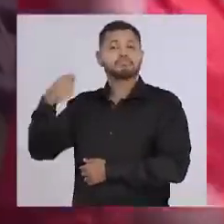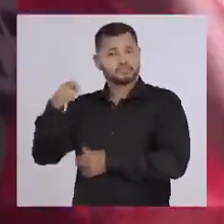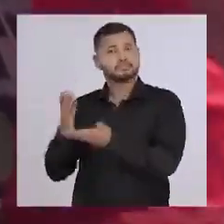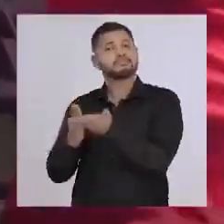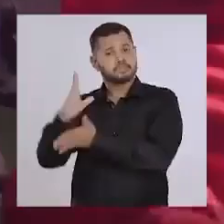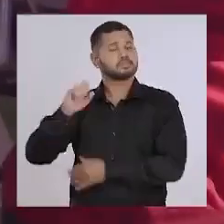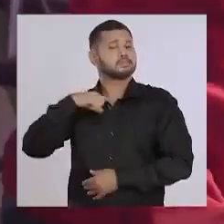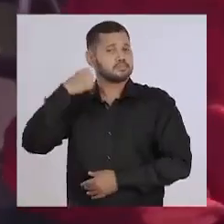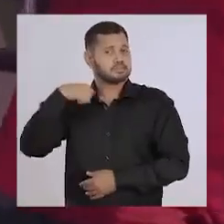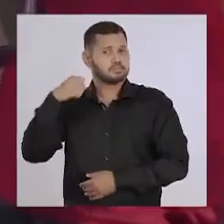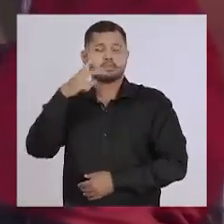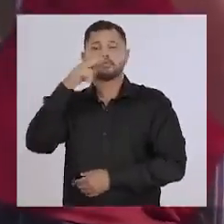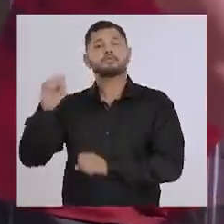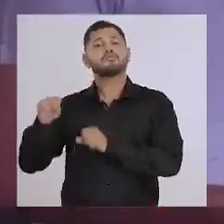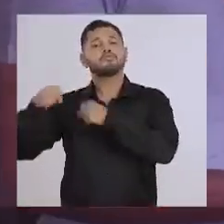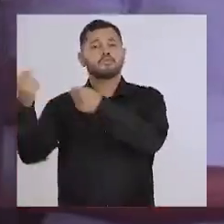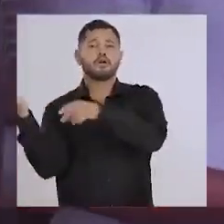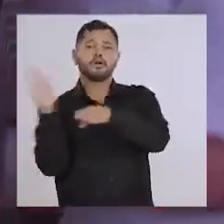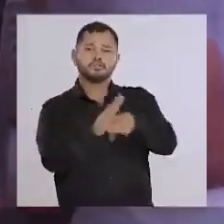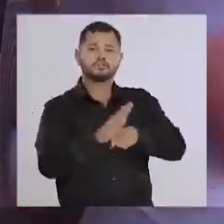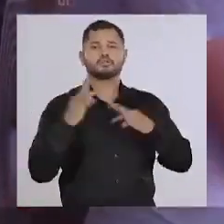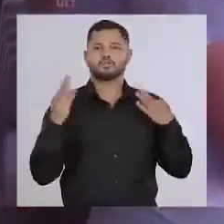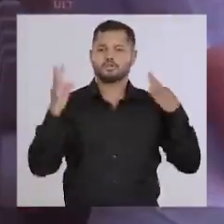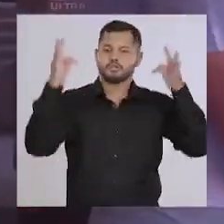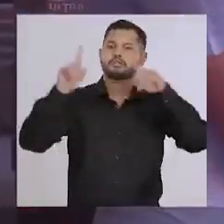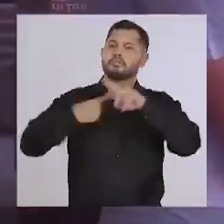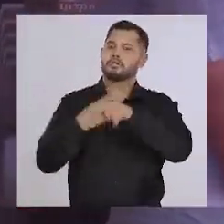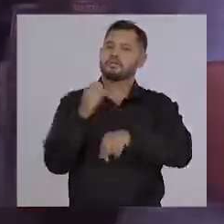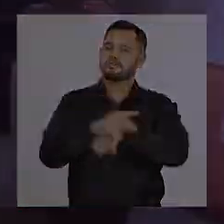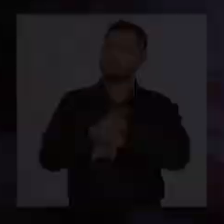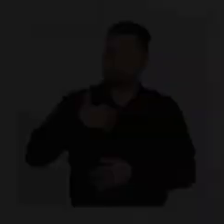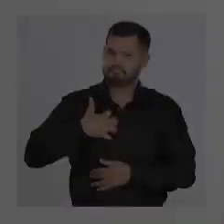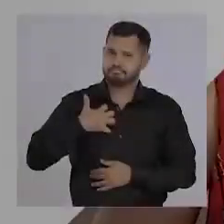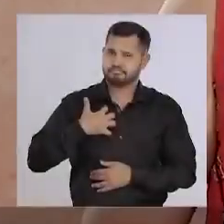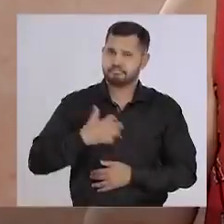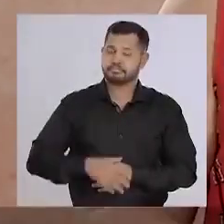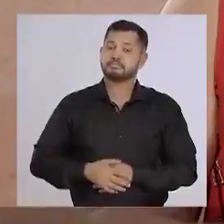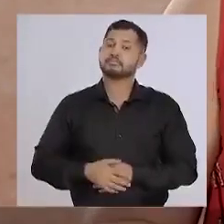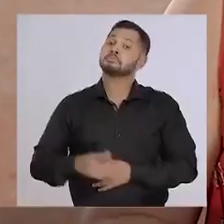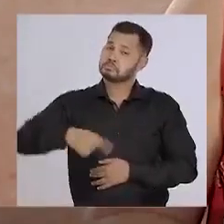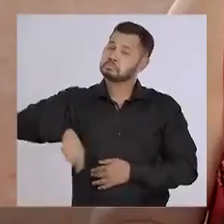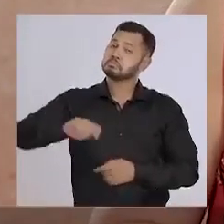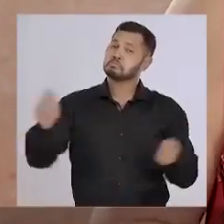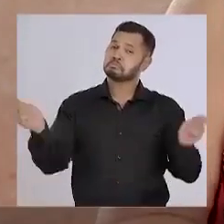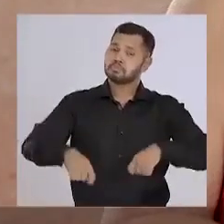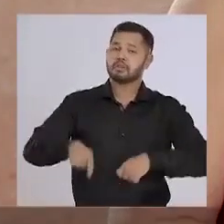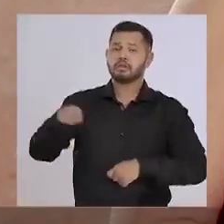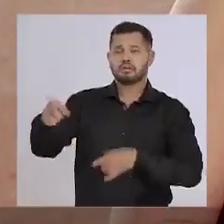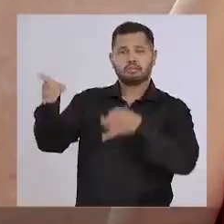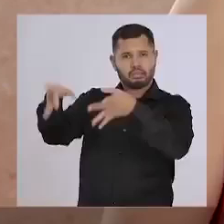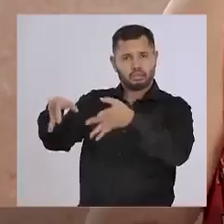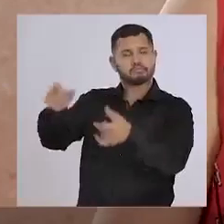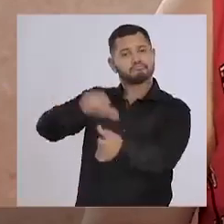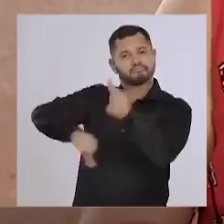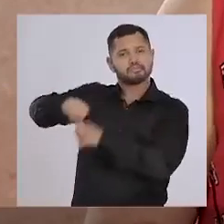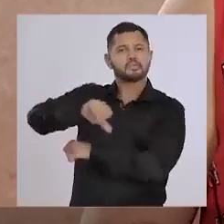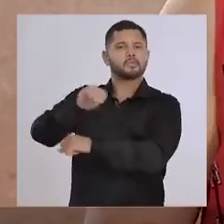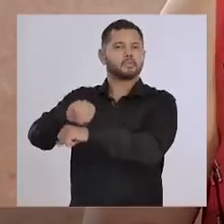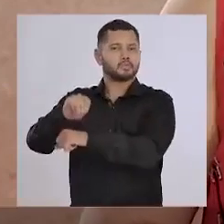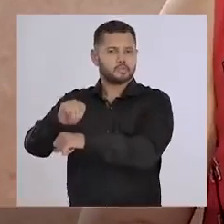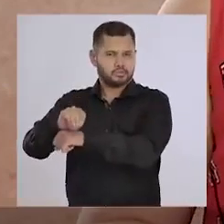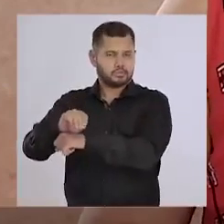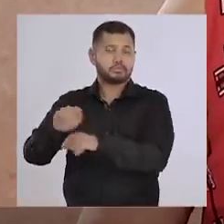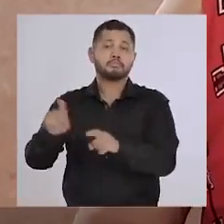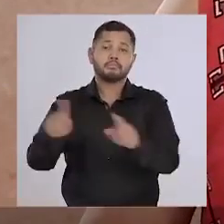de Vanessa no Senado, fortalecendo o turismo, gerando emprego e renda. Nós podemos transformar esse abandono em